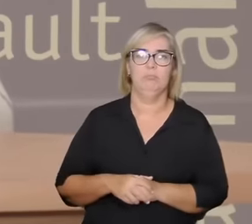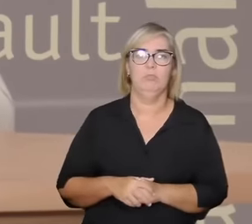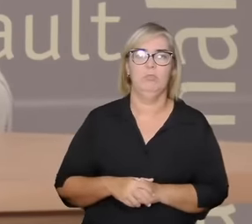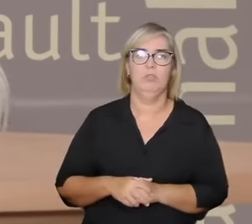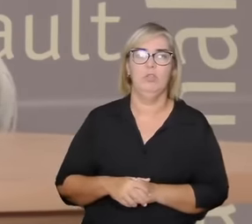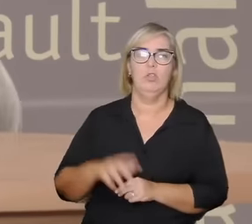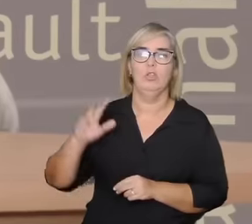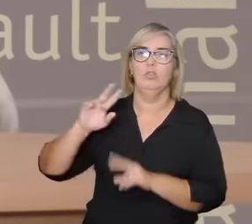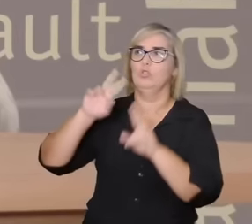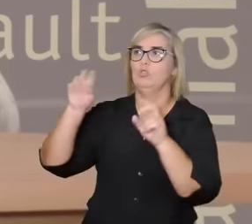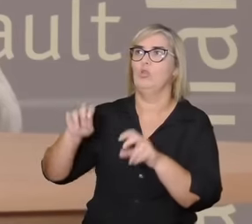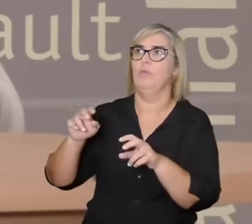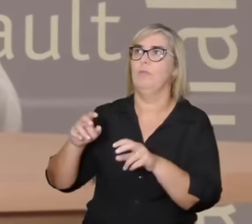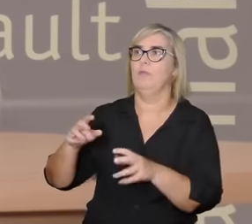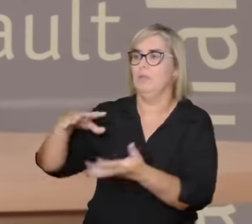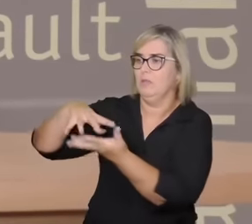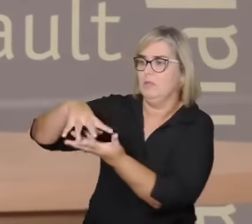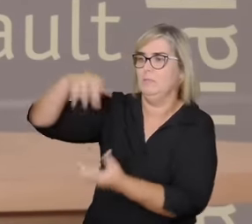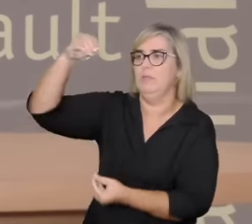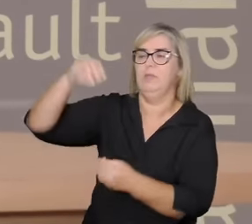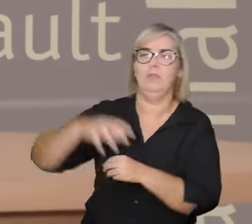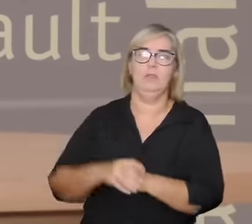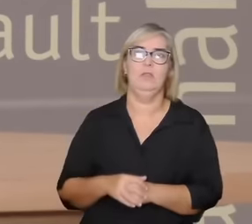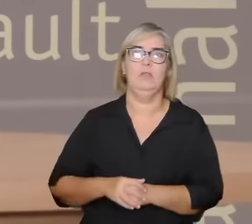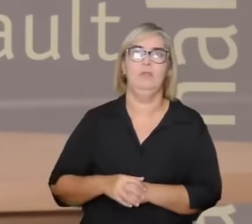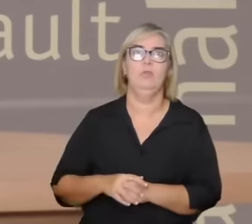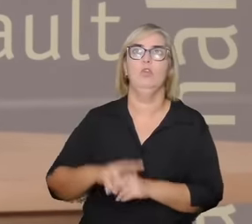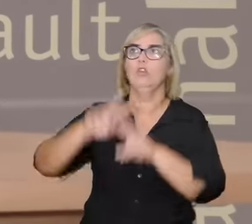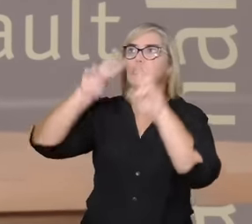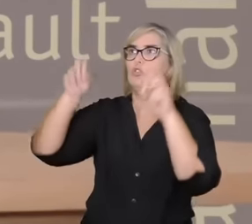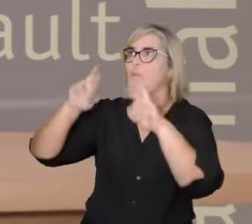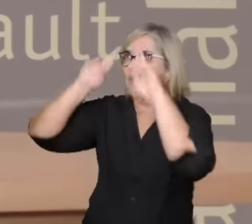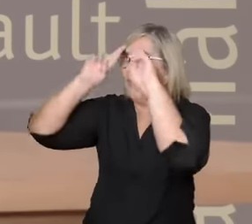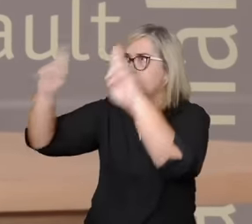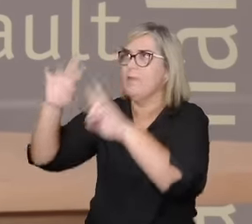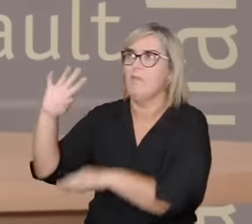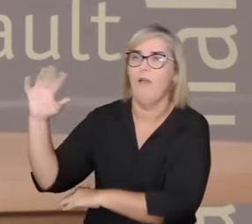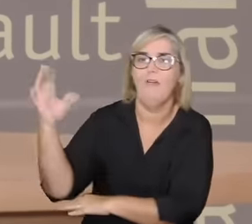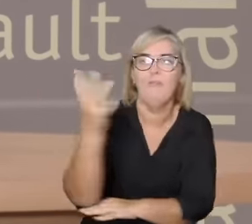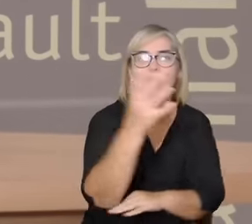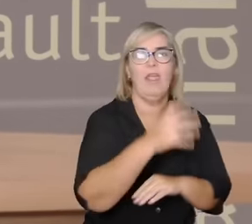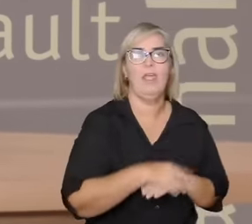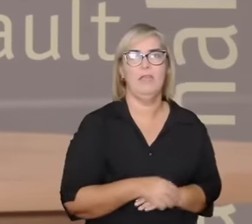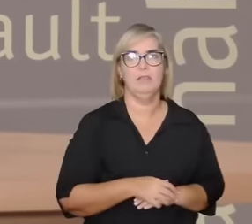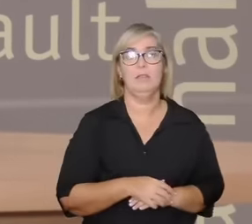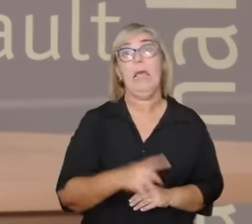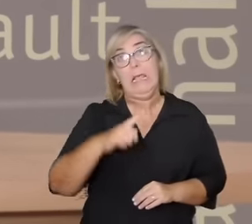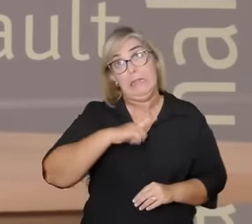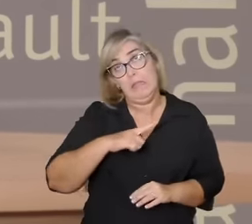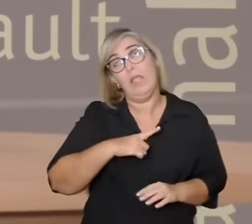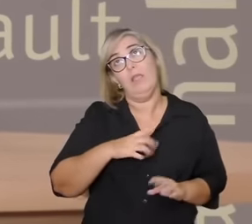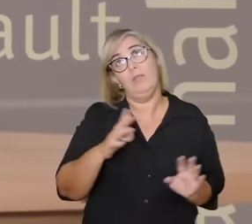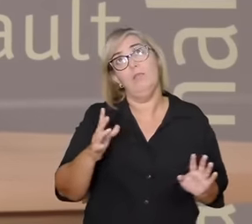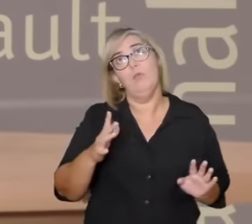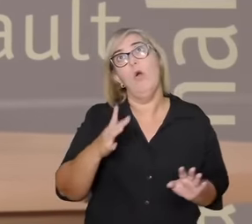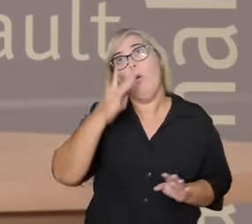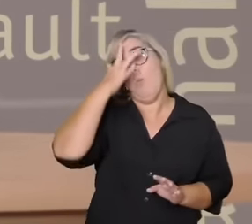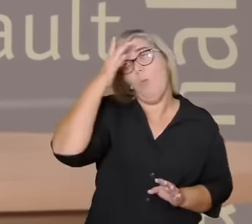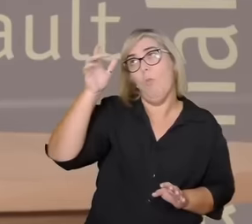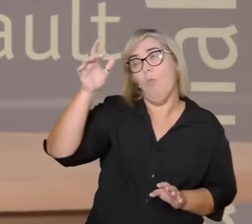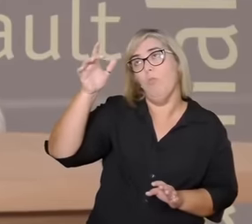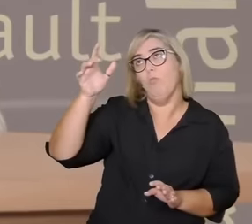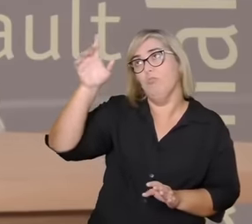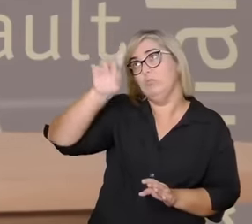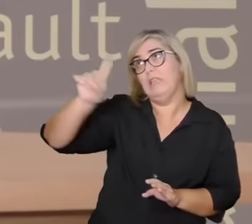se cultuam espíritos se cultuam espíritos da floresta ainda que possa ter um Deus principal muitas vezes mas tem uma